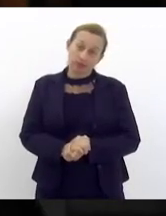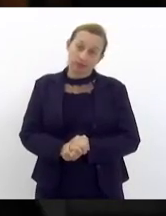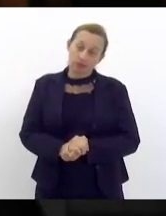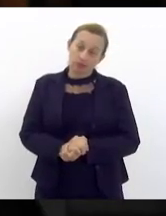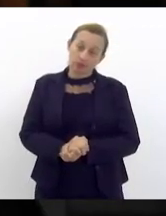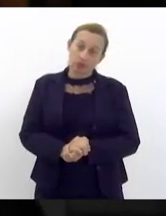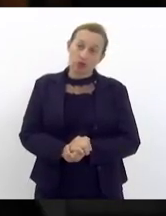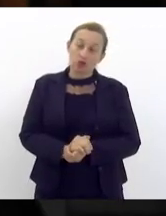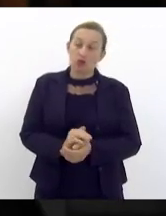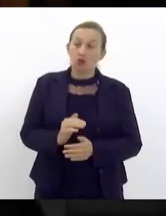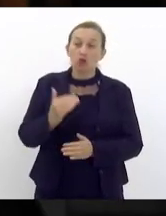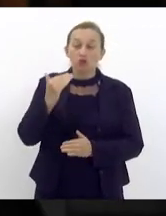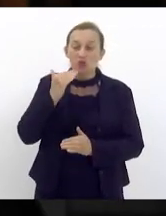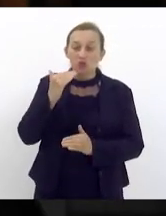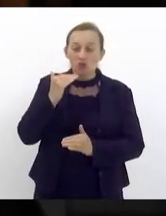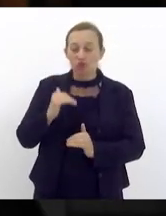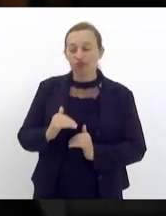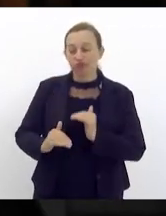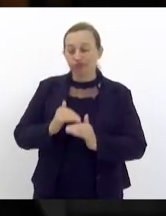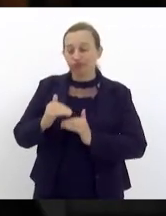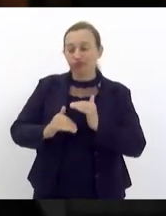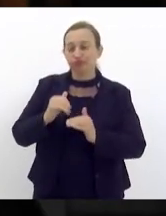desenvolvimento econômico e social